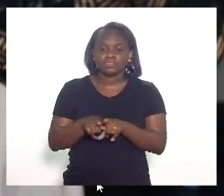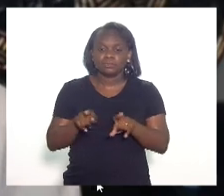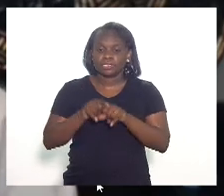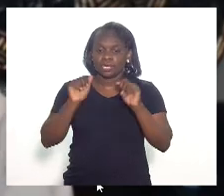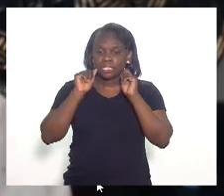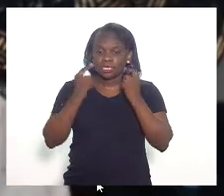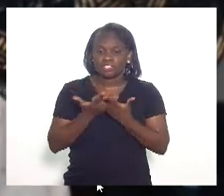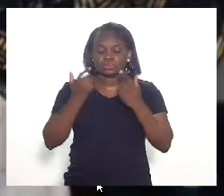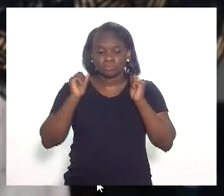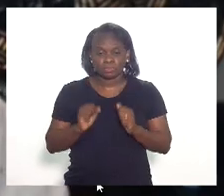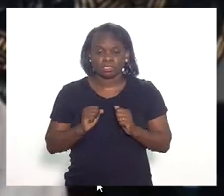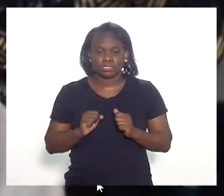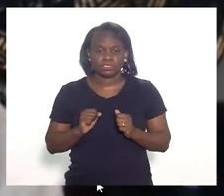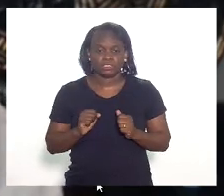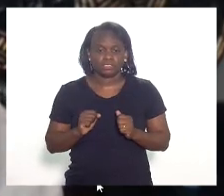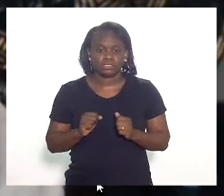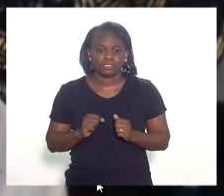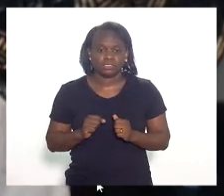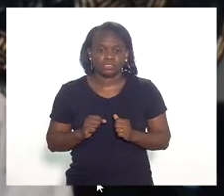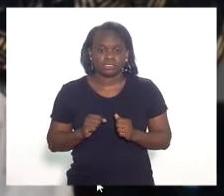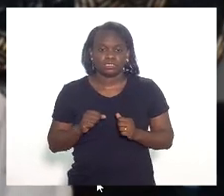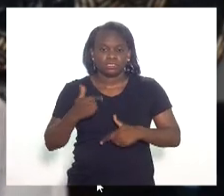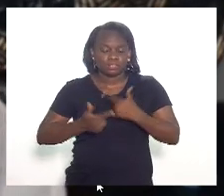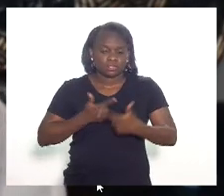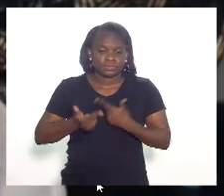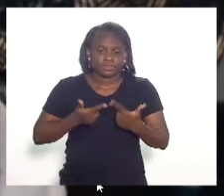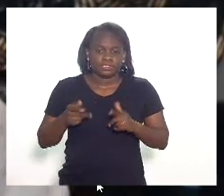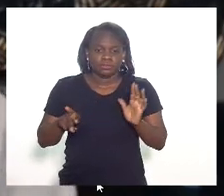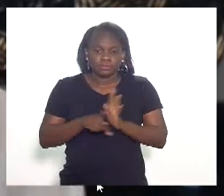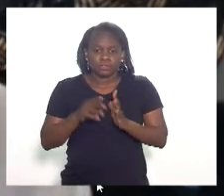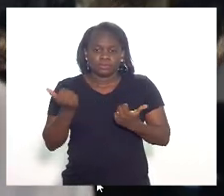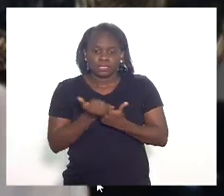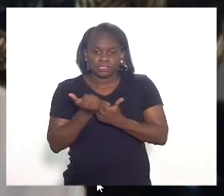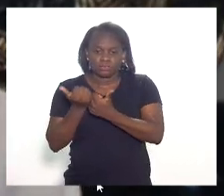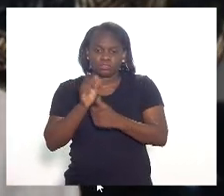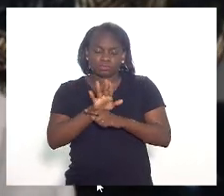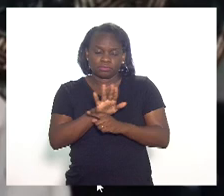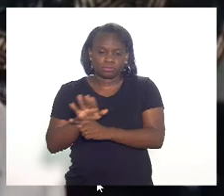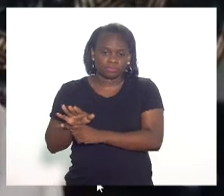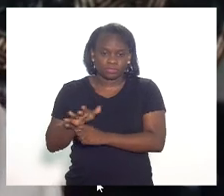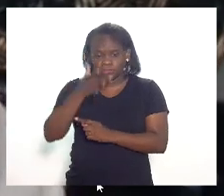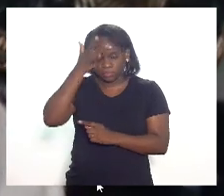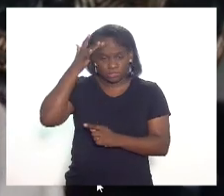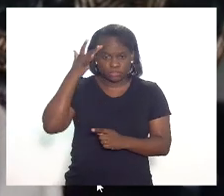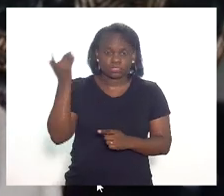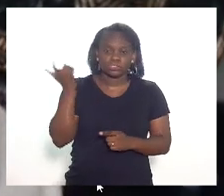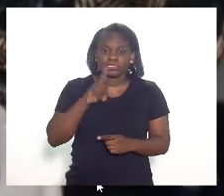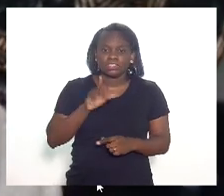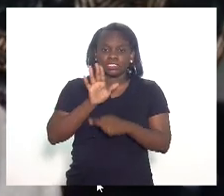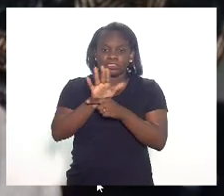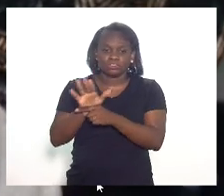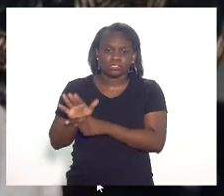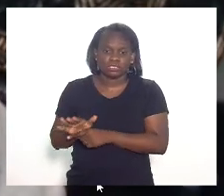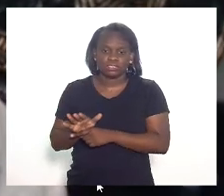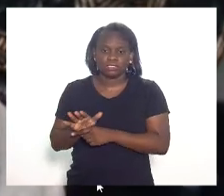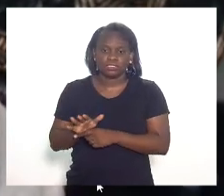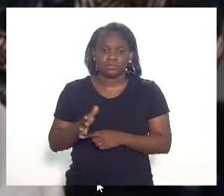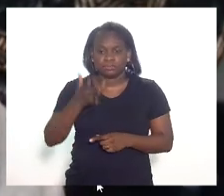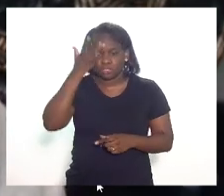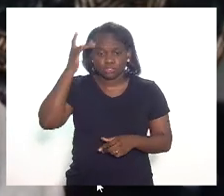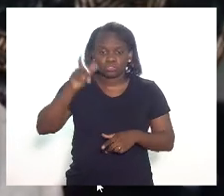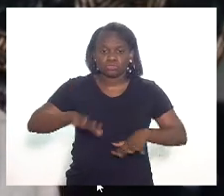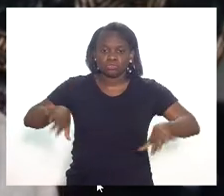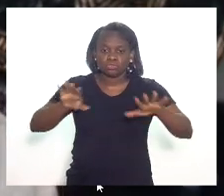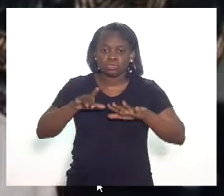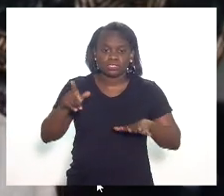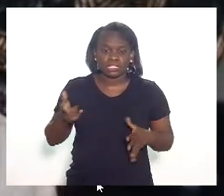LERJ pode ter um serviço de auxílio para que a gente consiga ajudar essas pessoas